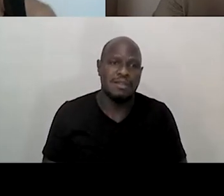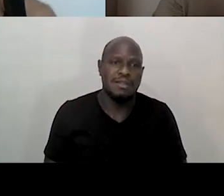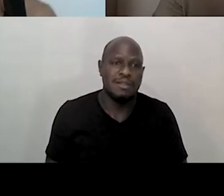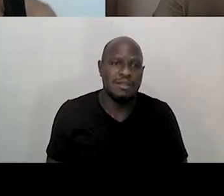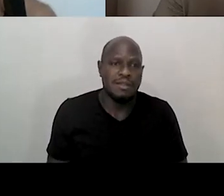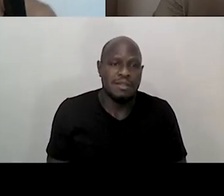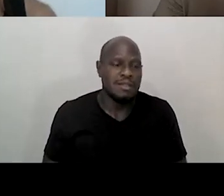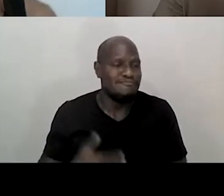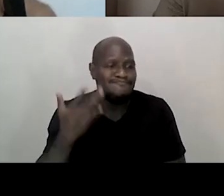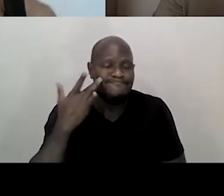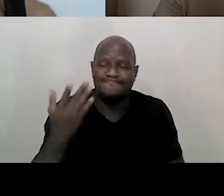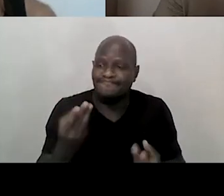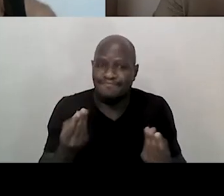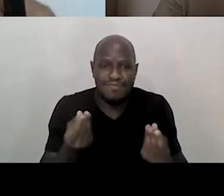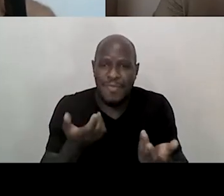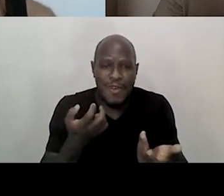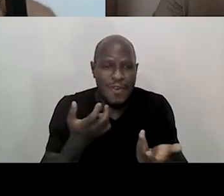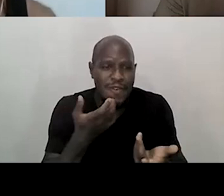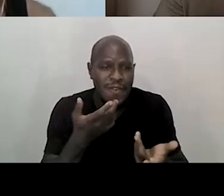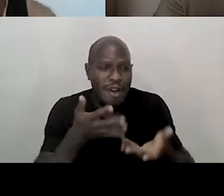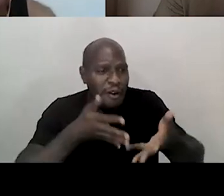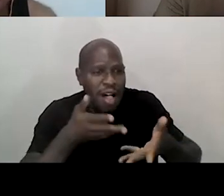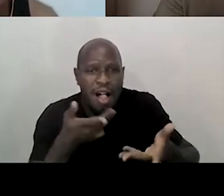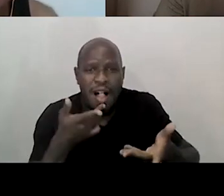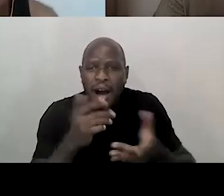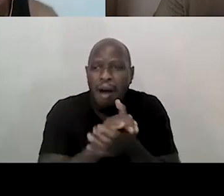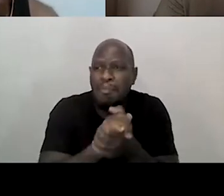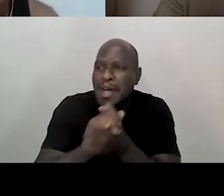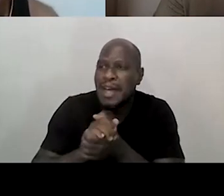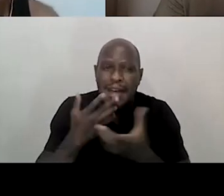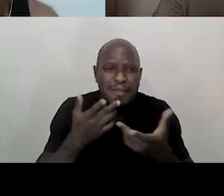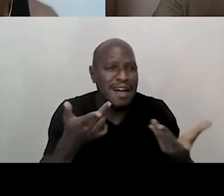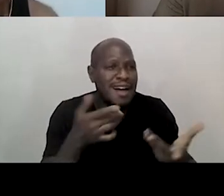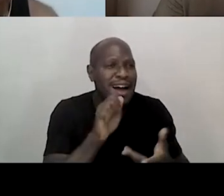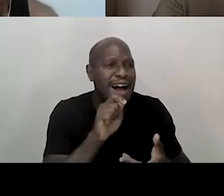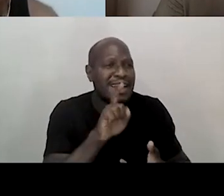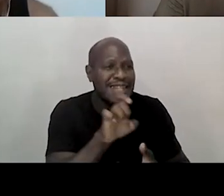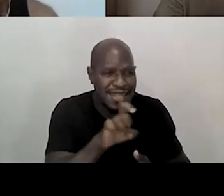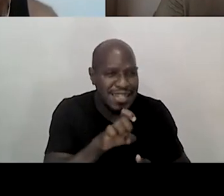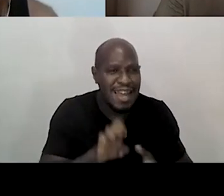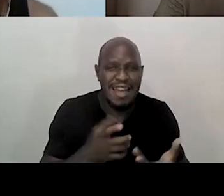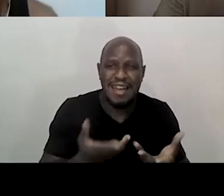nem sei o que falar, parabéns, eu não sei o que é a palavra, axé, axé, axé, axé, axé, axéô,